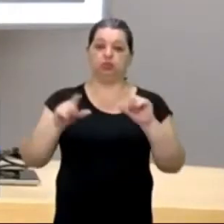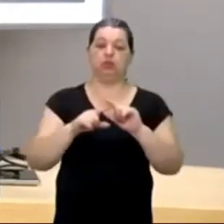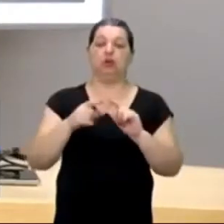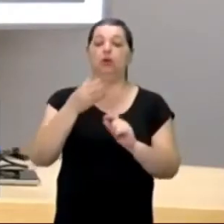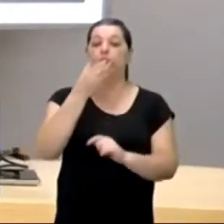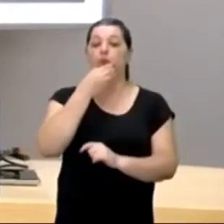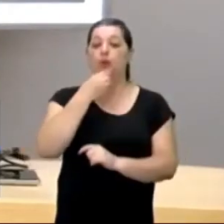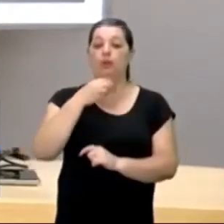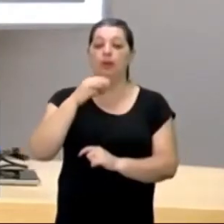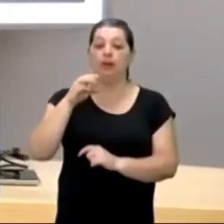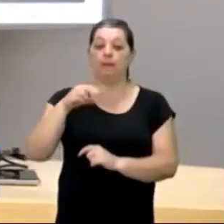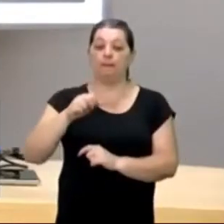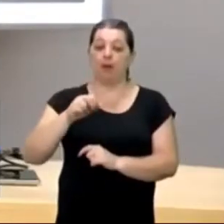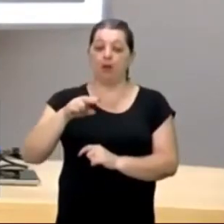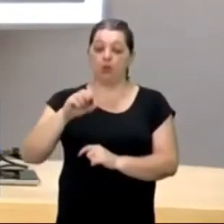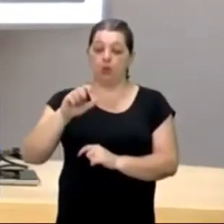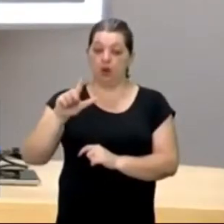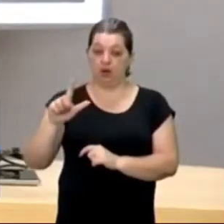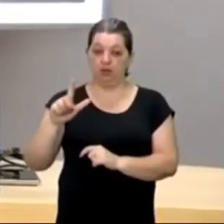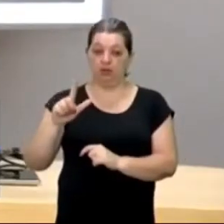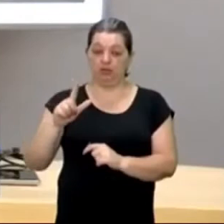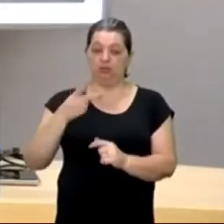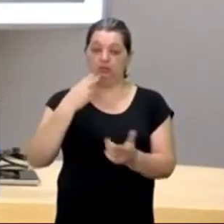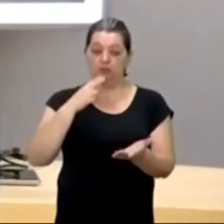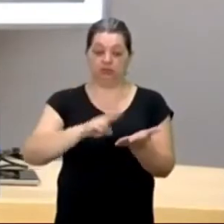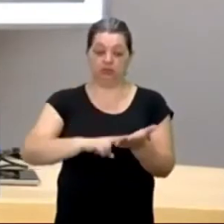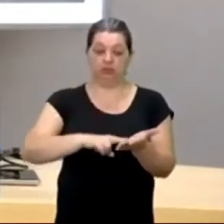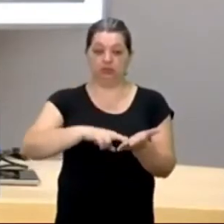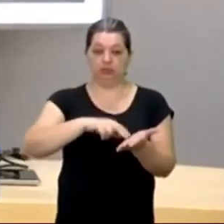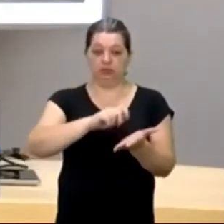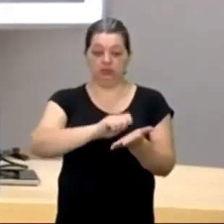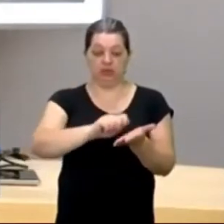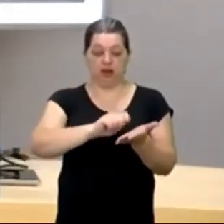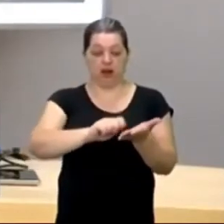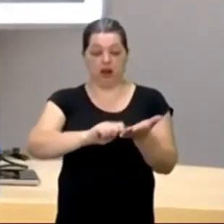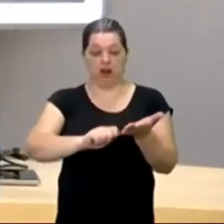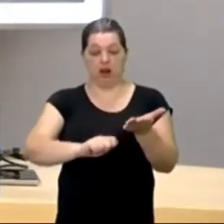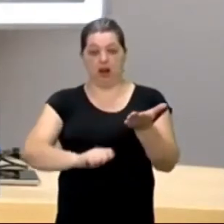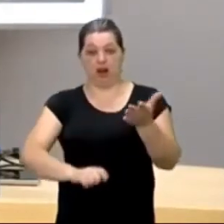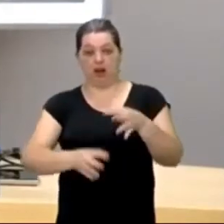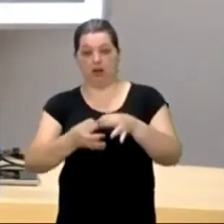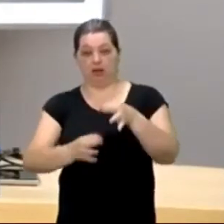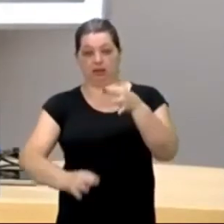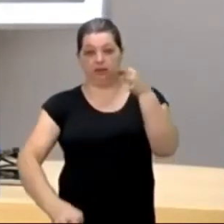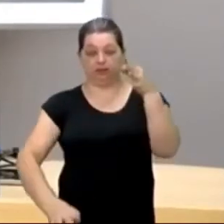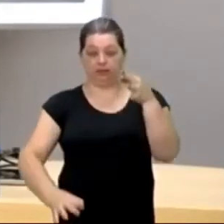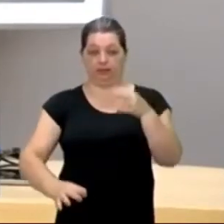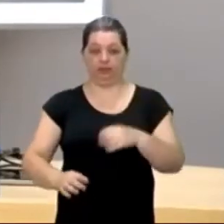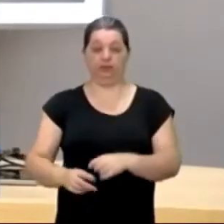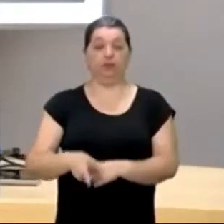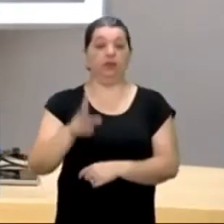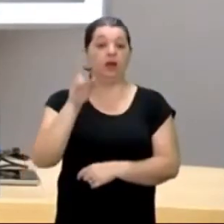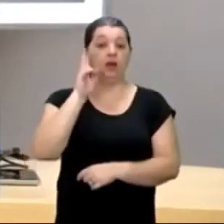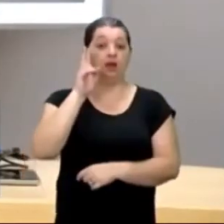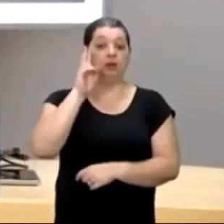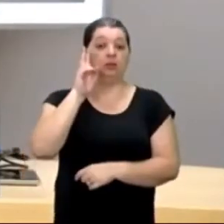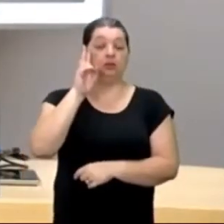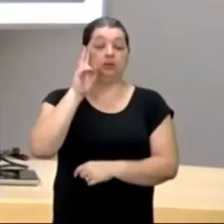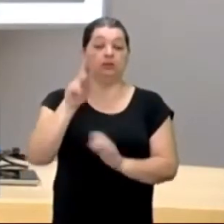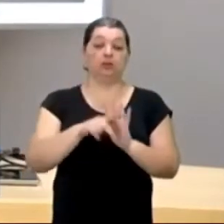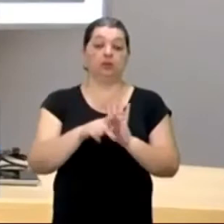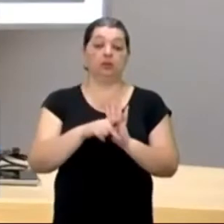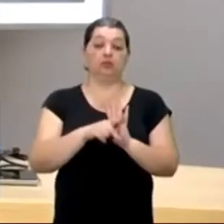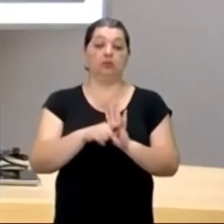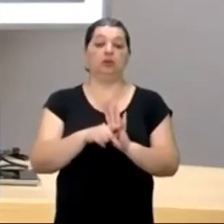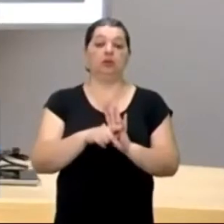Perna, escrevendo uma carta enorme, enorme, enorme, dando a visão, de fato, dele, retratando, entre outras coisas,